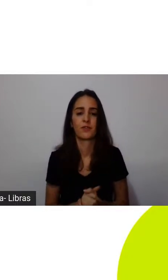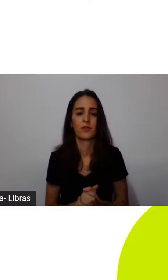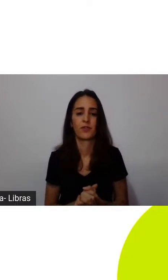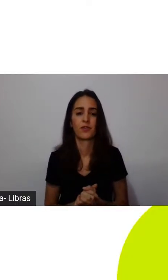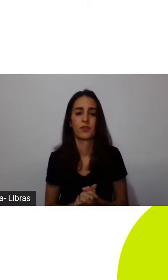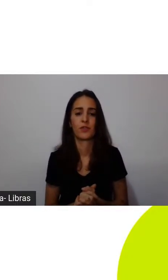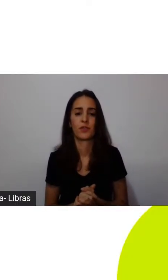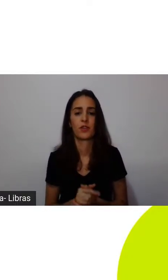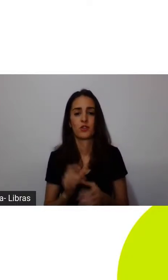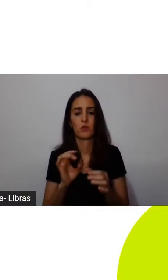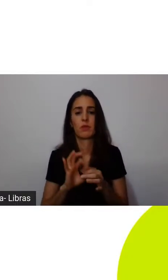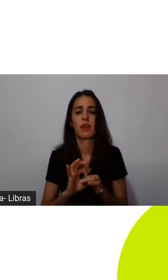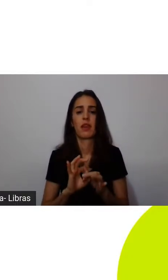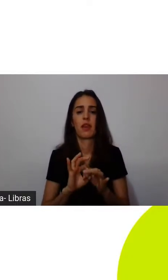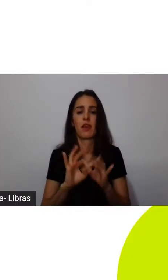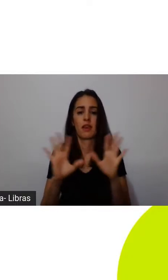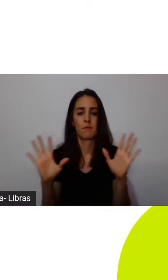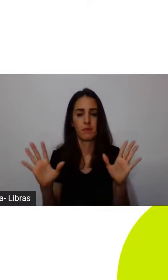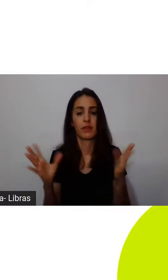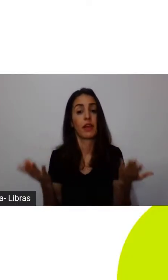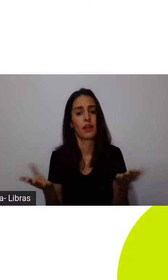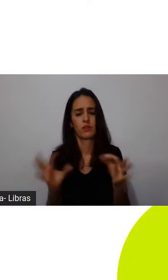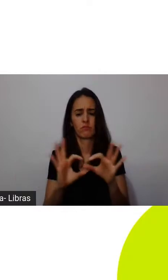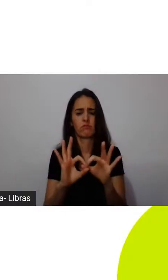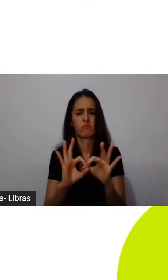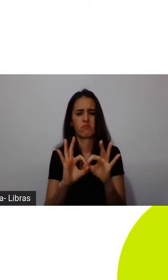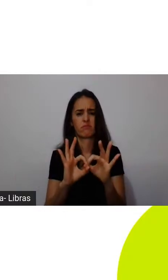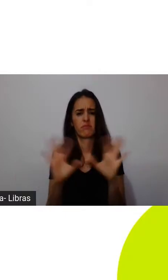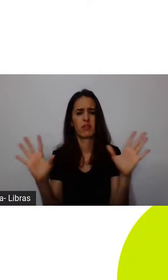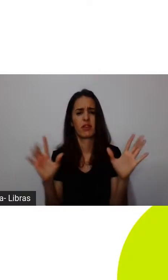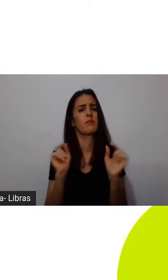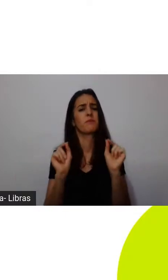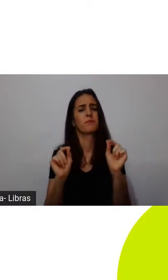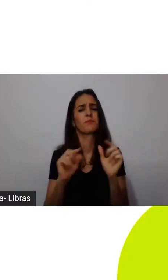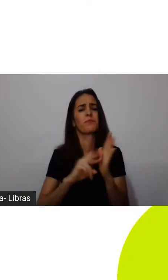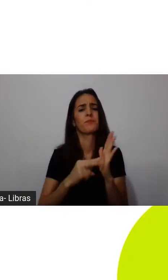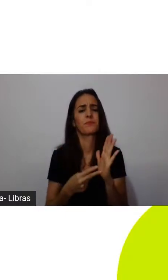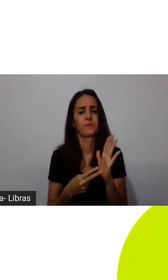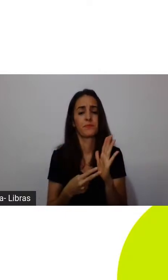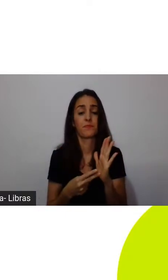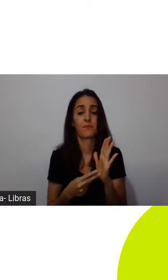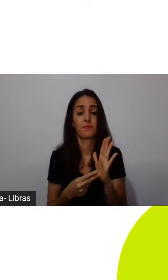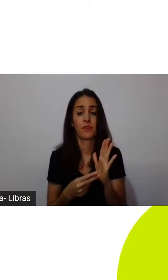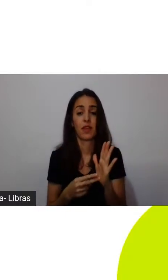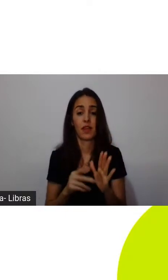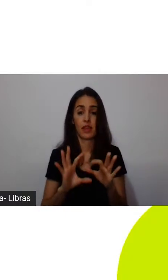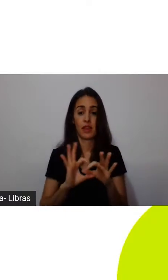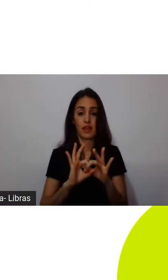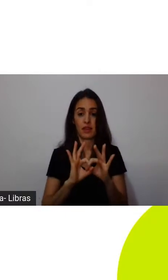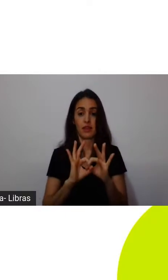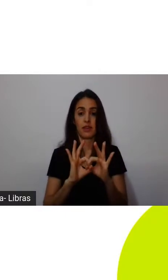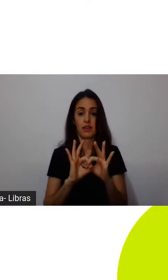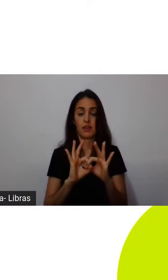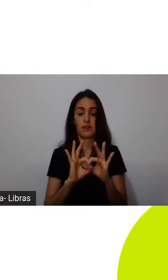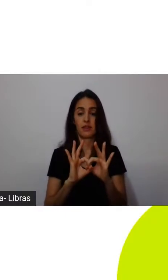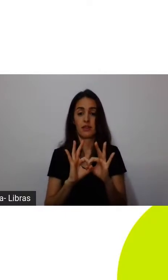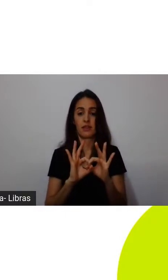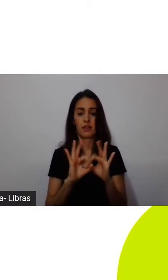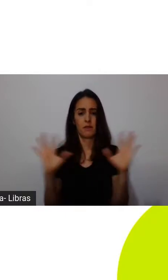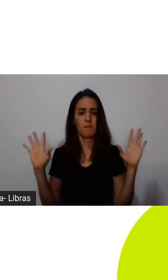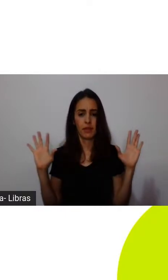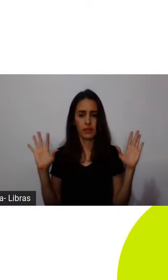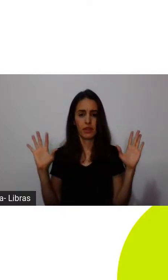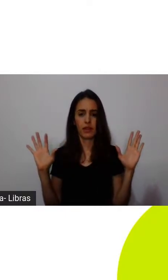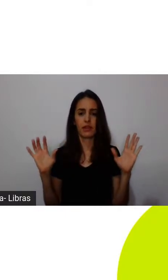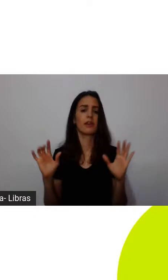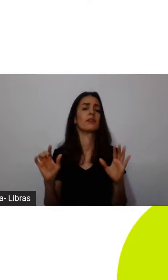sobre a liberdade no final, e que liberdade a gente está falando? Liberdade de que os cidadãos consigam ser